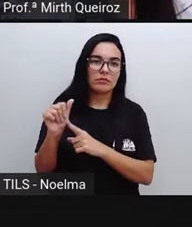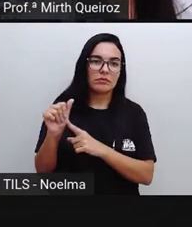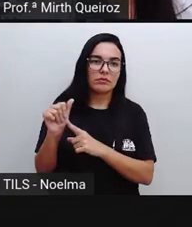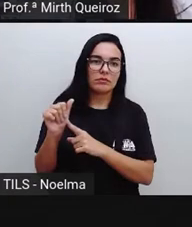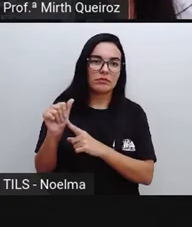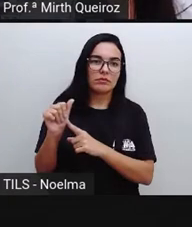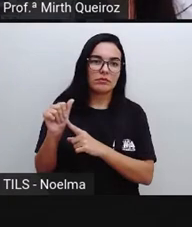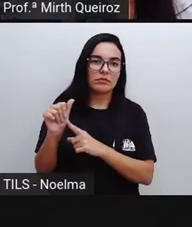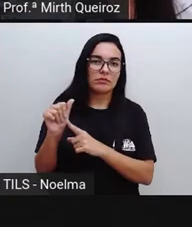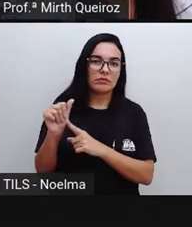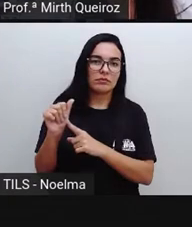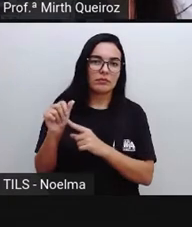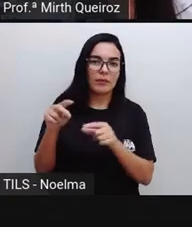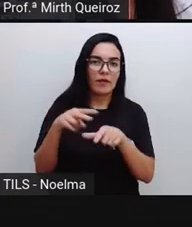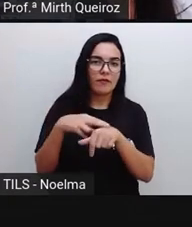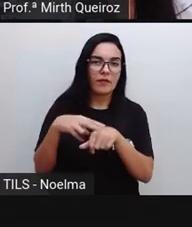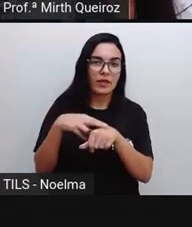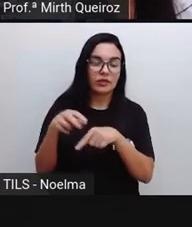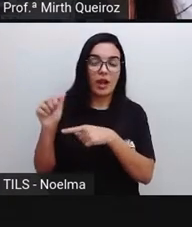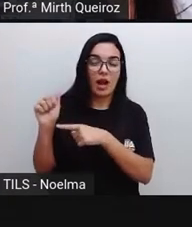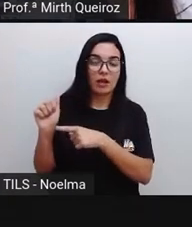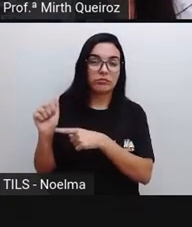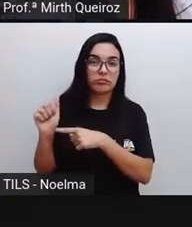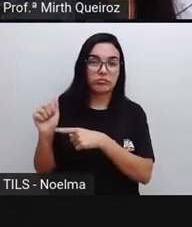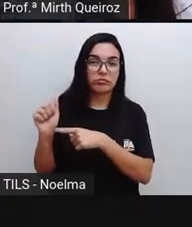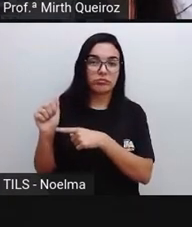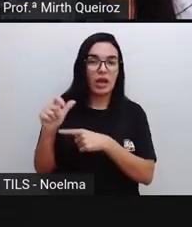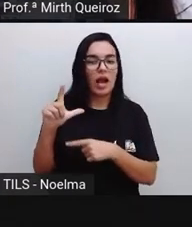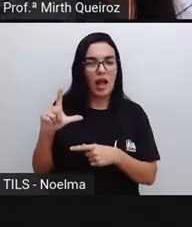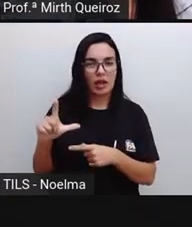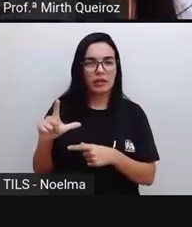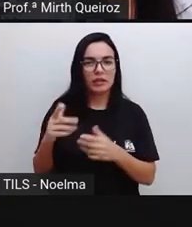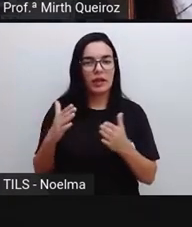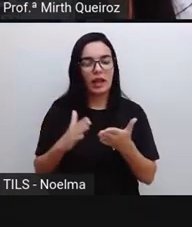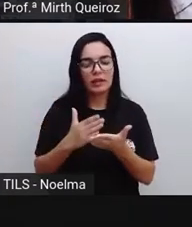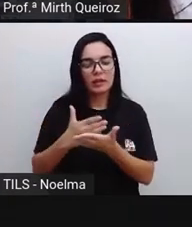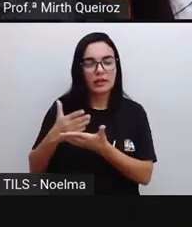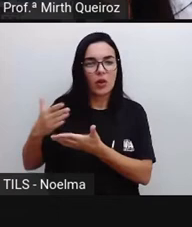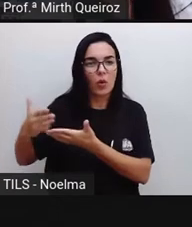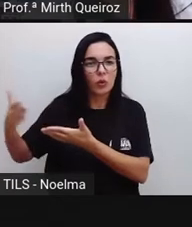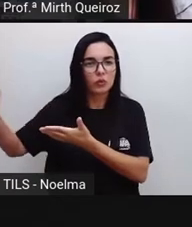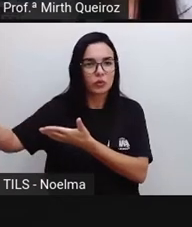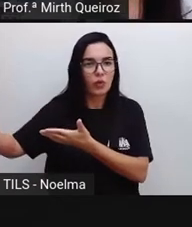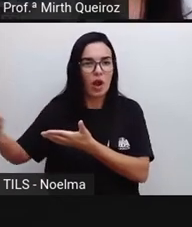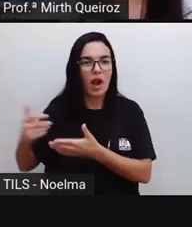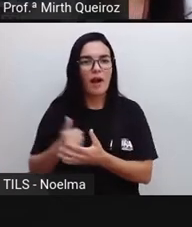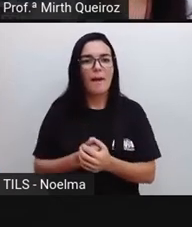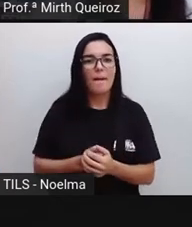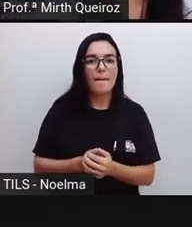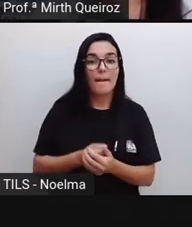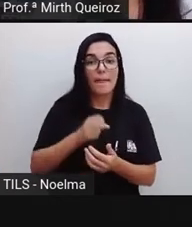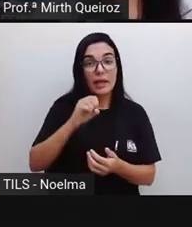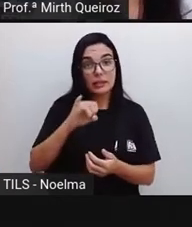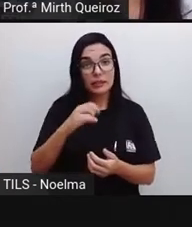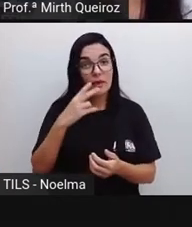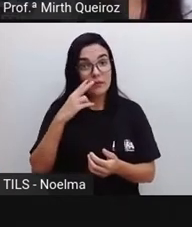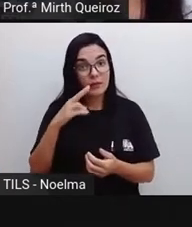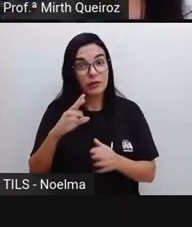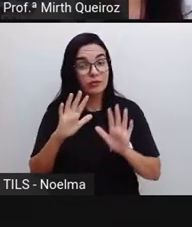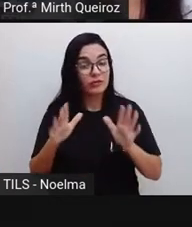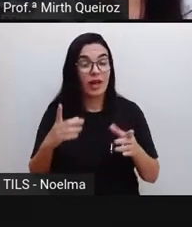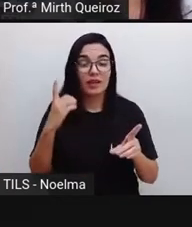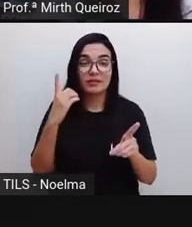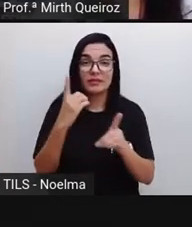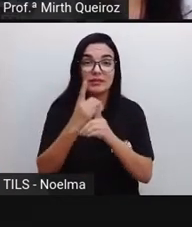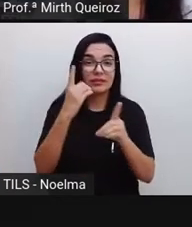Aqui, neste caso, de verde, gente. A vem antes do L, e aí a gente vai para a quarta letra, mas, neste caso, gente já vai identificar